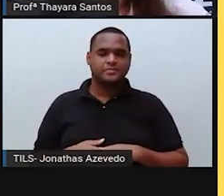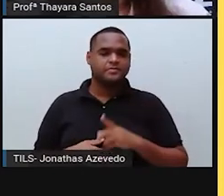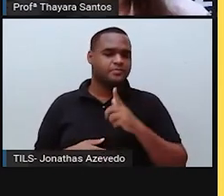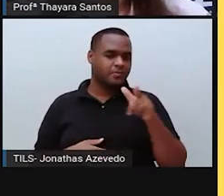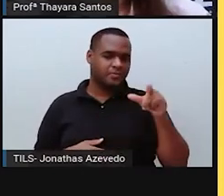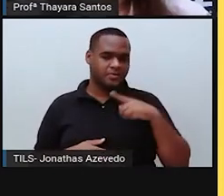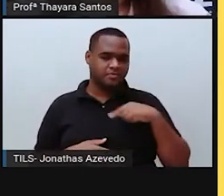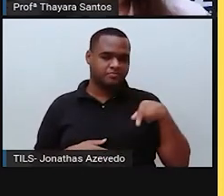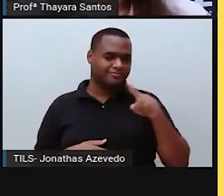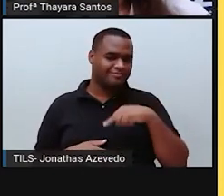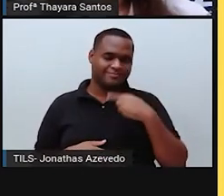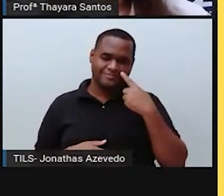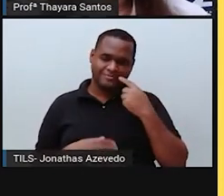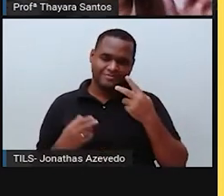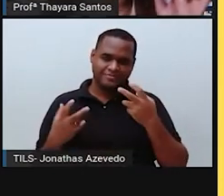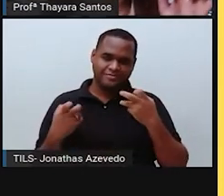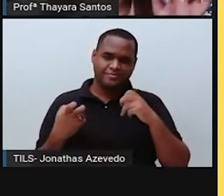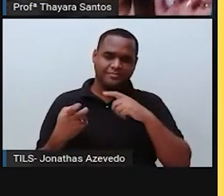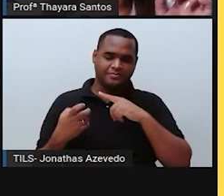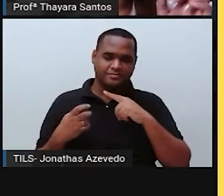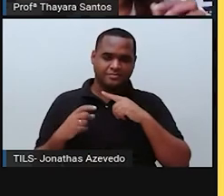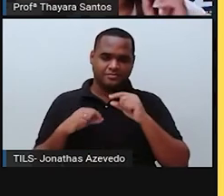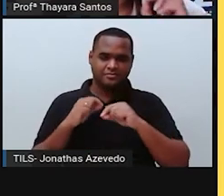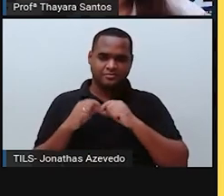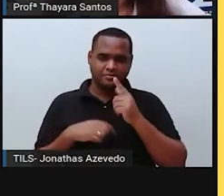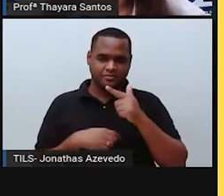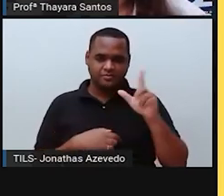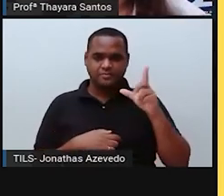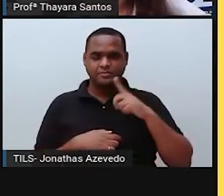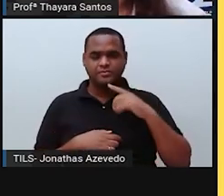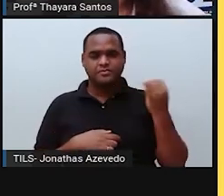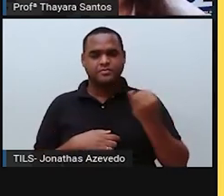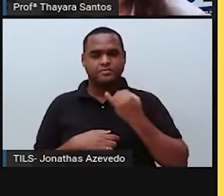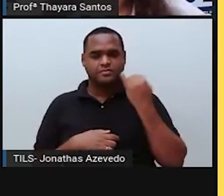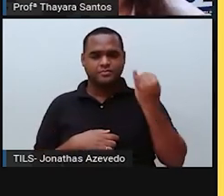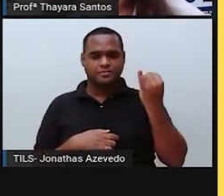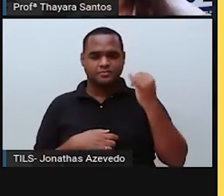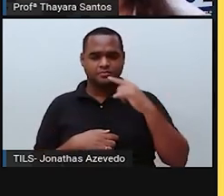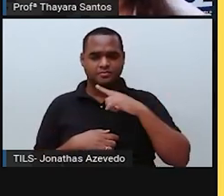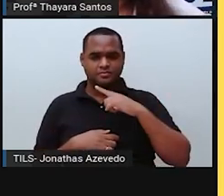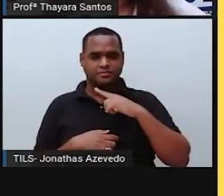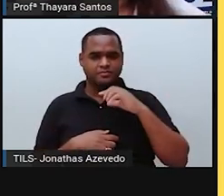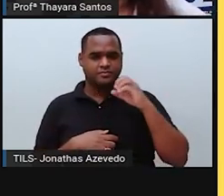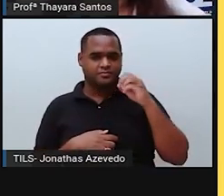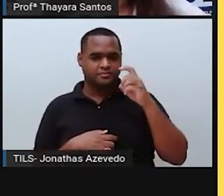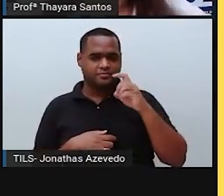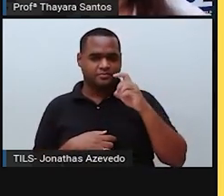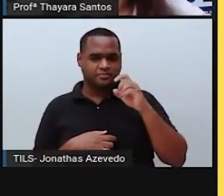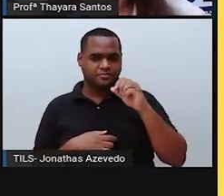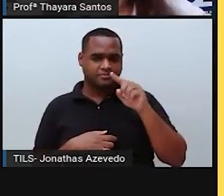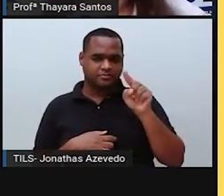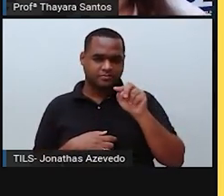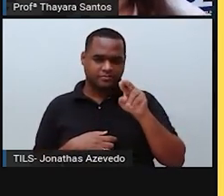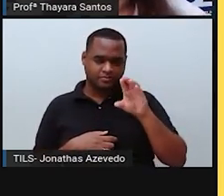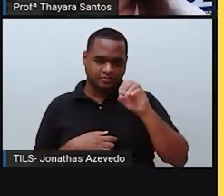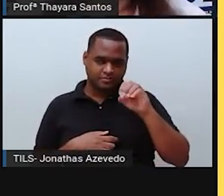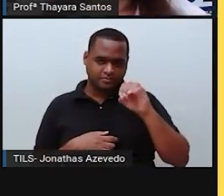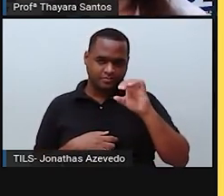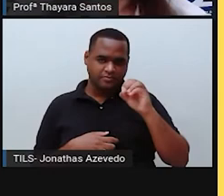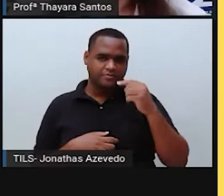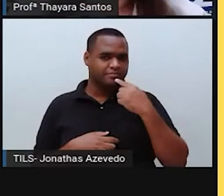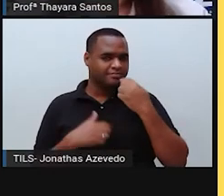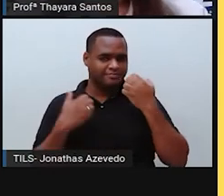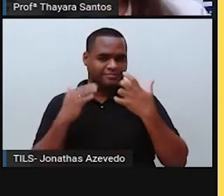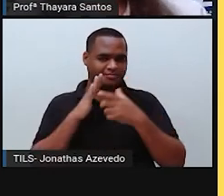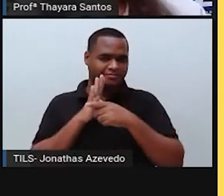gente tem uma outra camadinha que é muito importante, que é a camada de ozônio. E era justamente dela que eu estava falando antes,